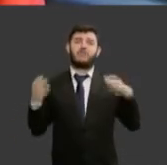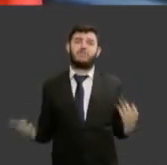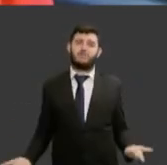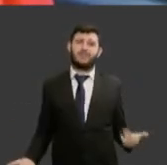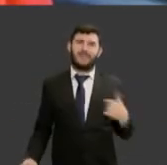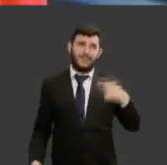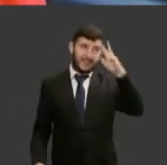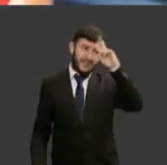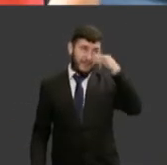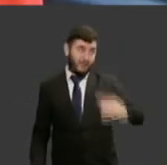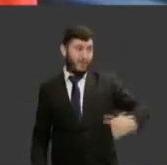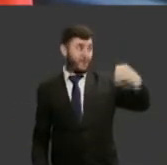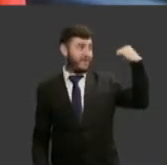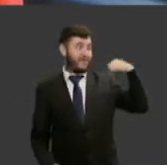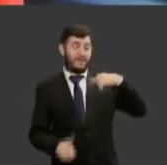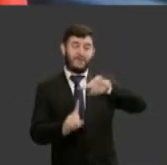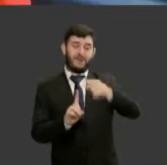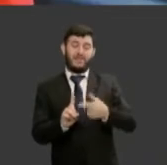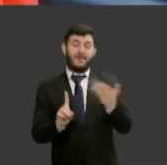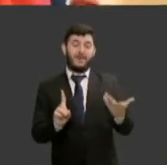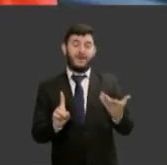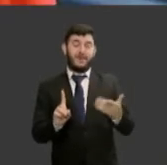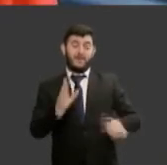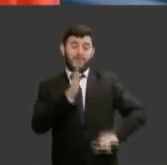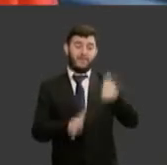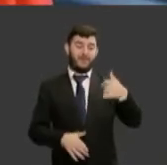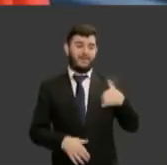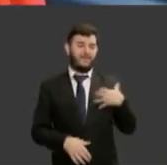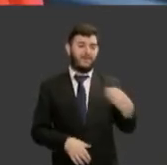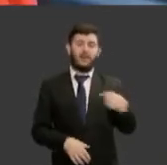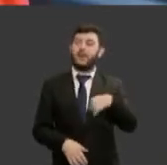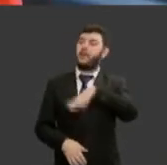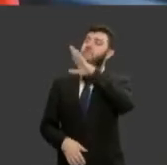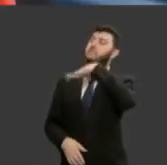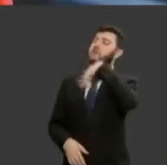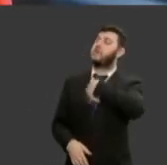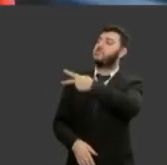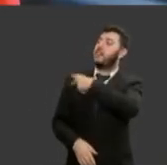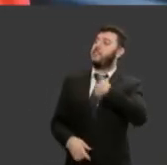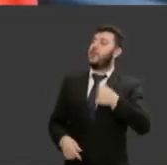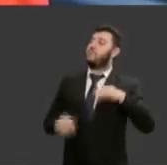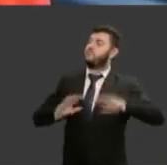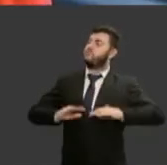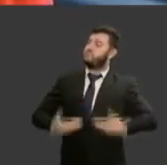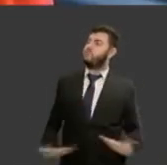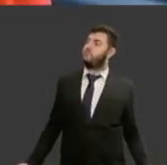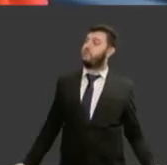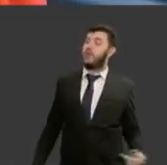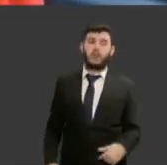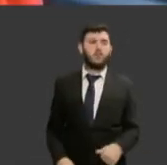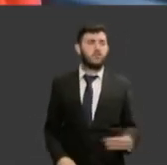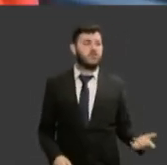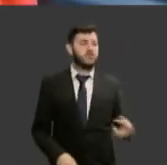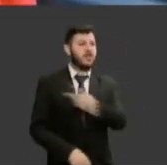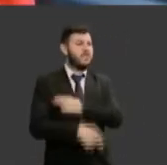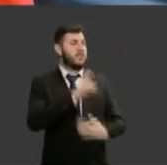engravidei do meu primeiro filho disse então ao meu chefe estou grávida ele virou para mim e disse e agora